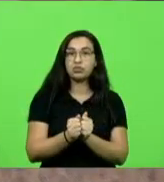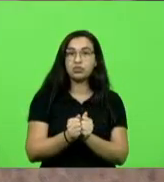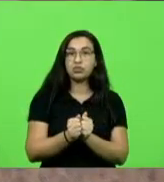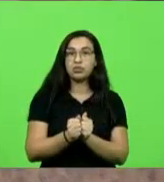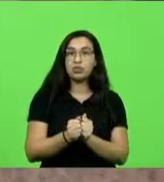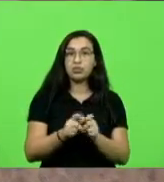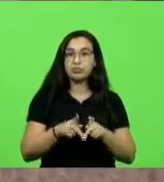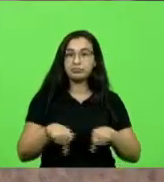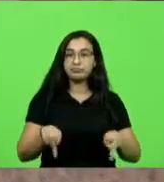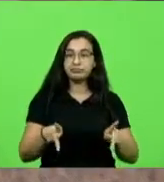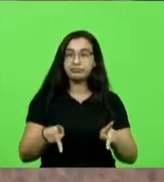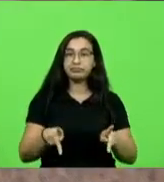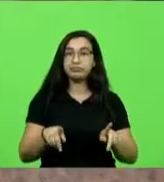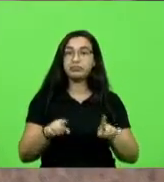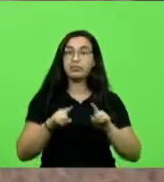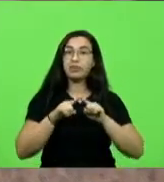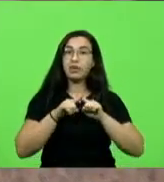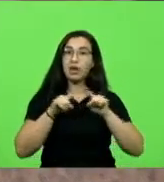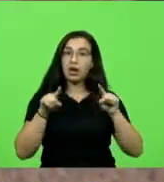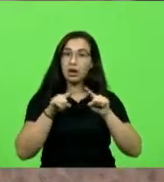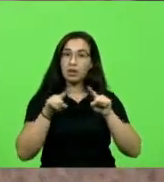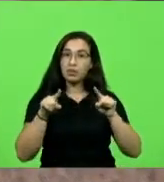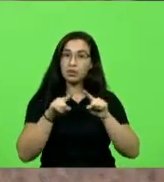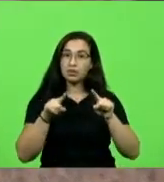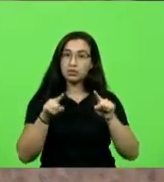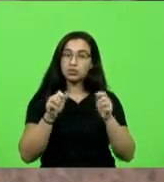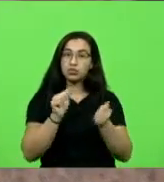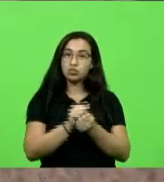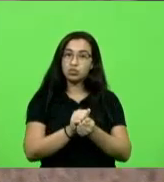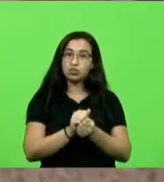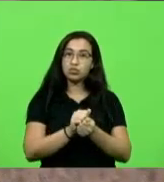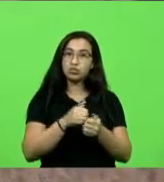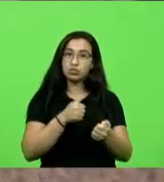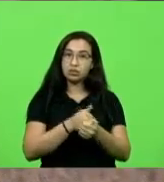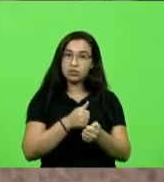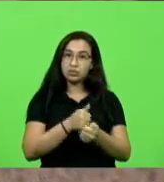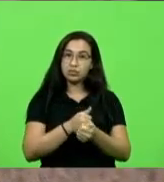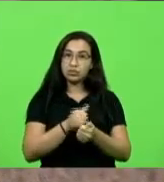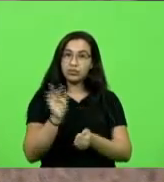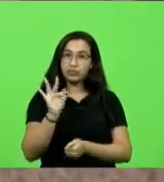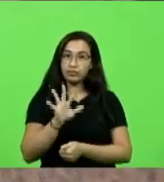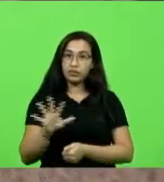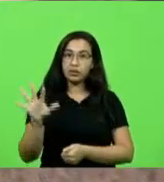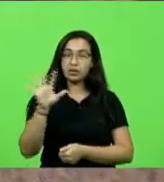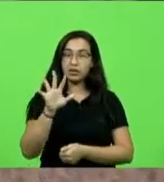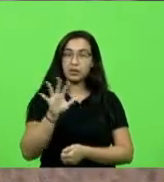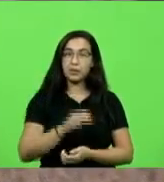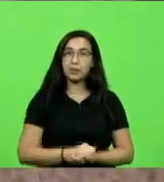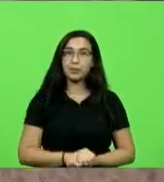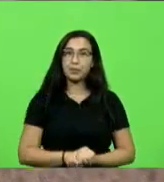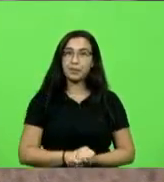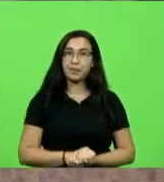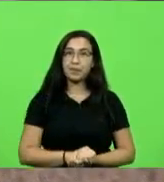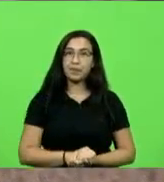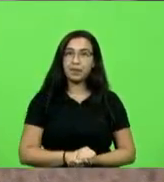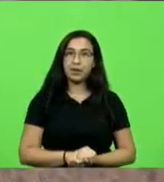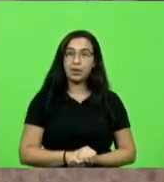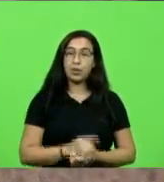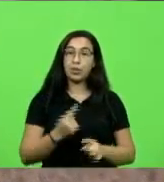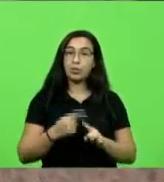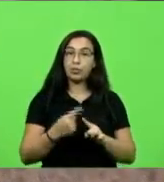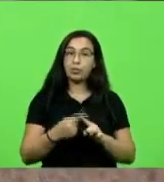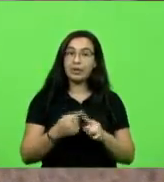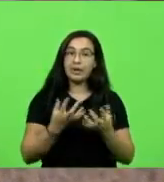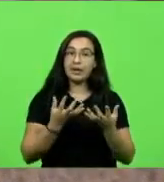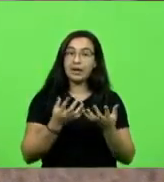fez uma reclamação ao Supremo Tribunal Federal, tendo em vista o não acatamento por